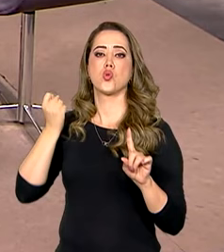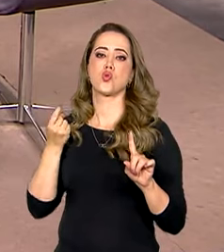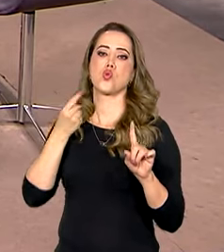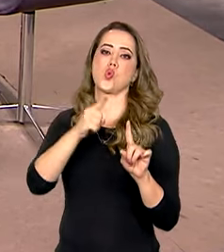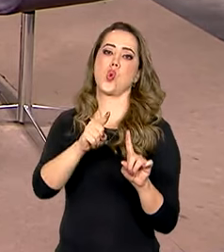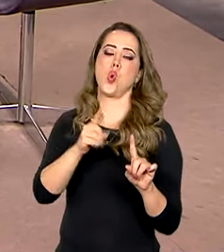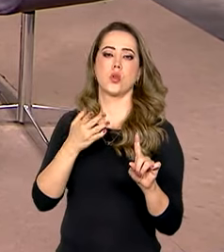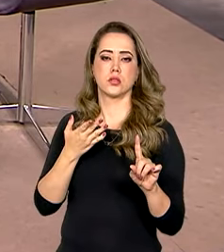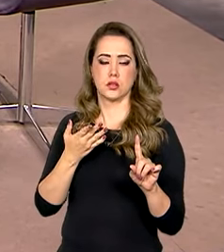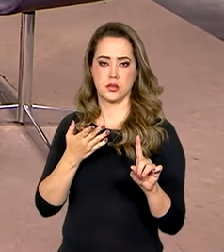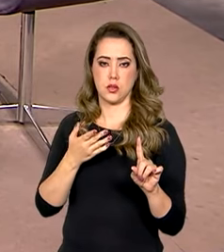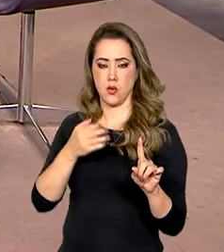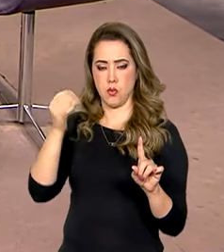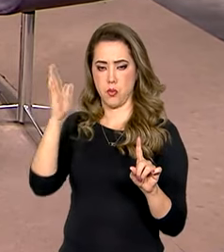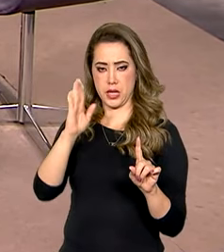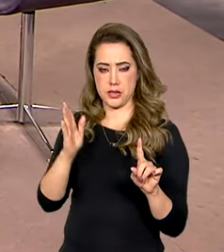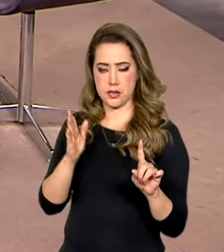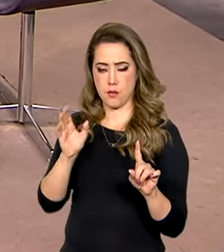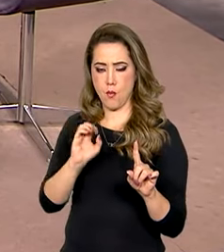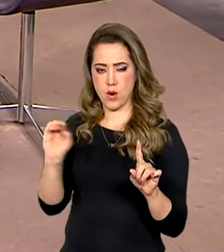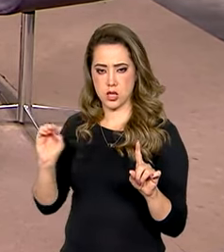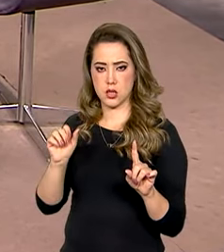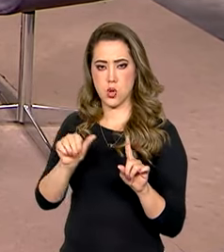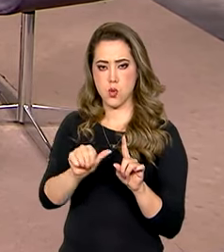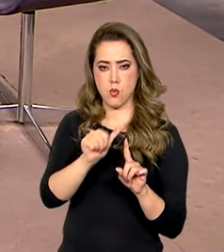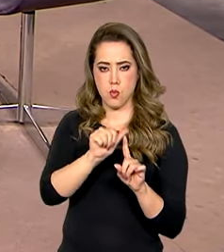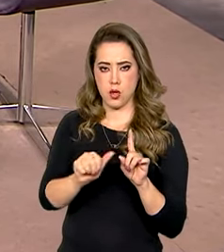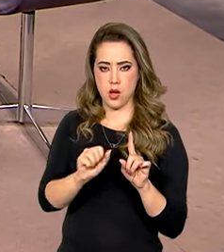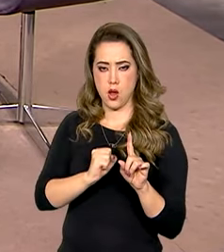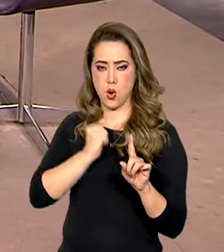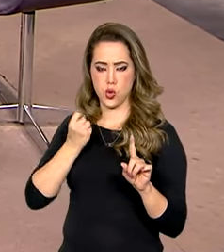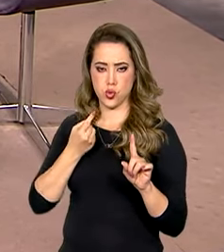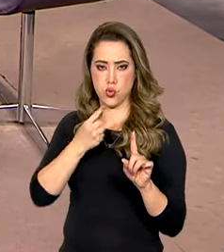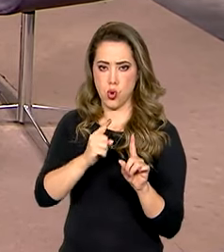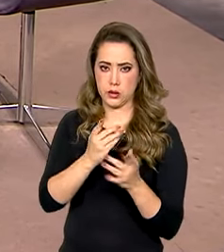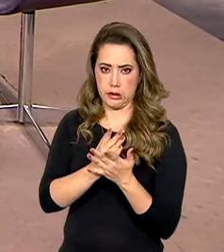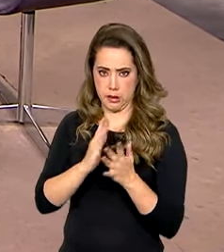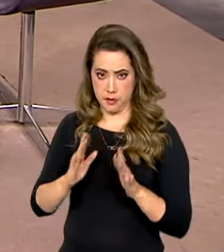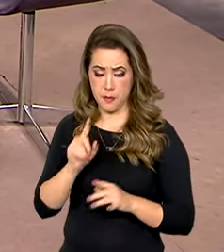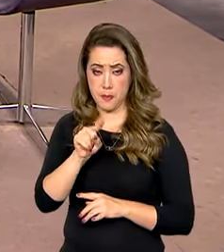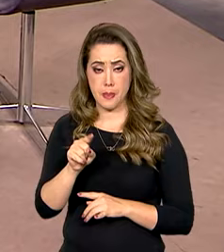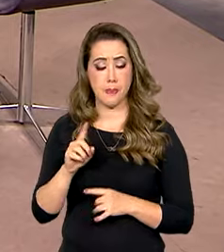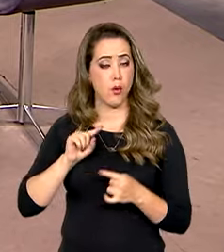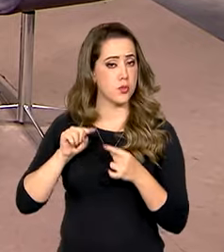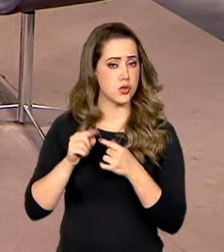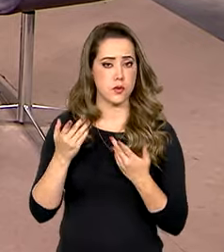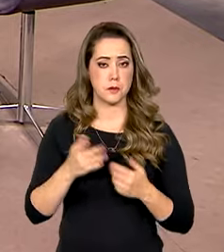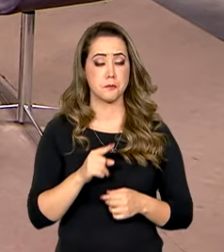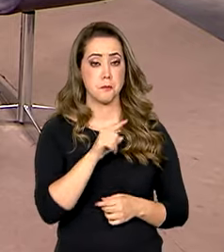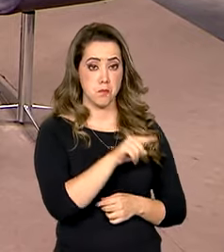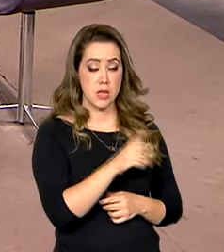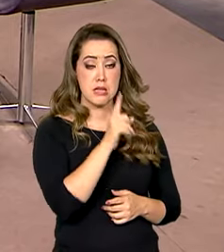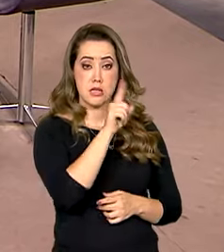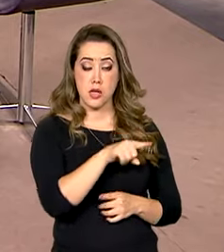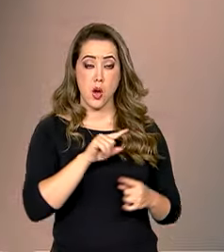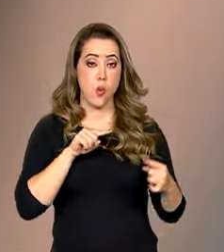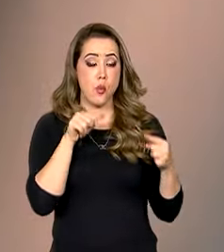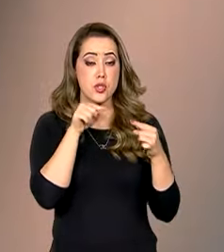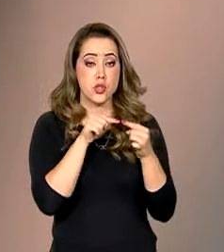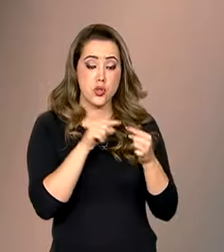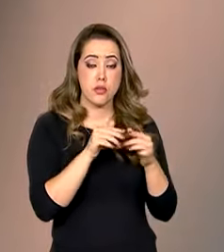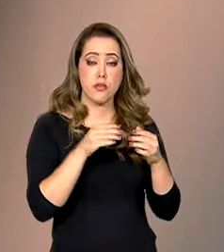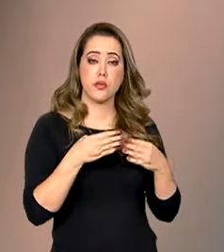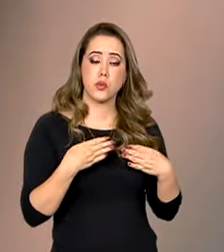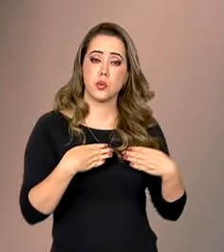compromissos assumidos? O Brasil Sem Misoginia é uma iniciativa do Ministério das Mulheres, coordenado